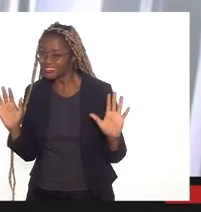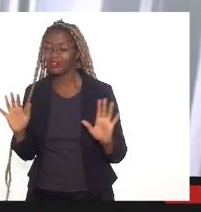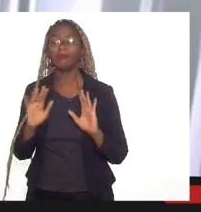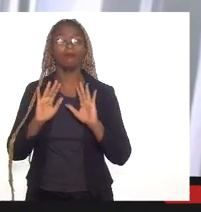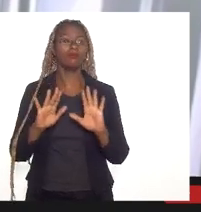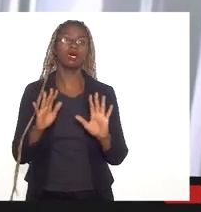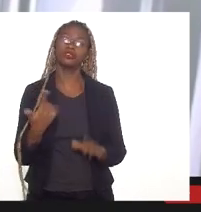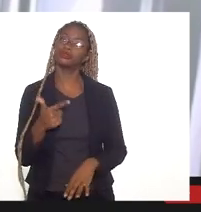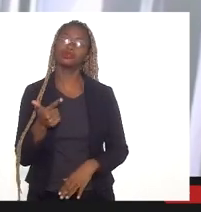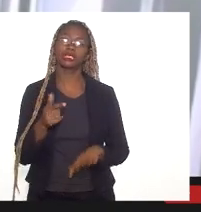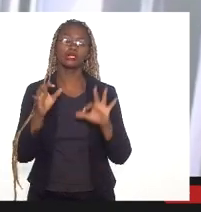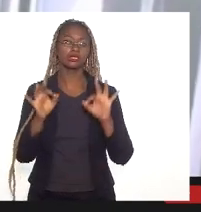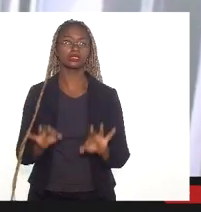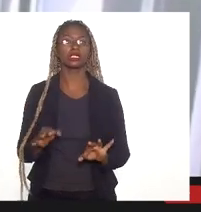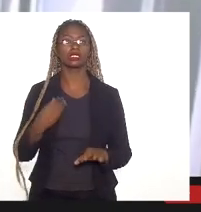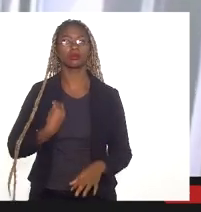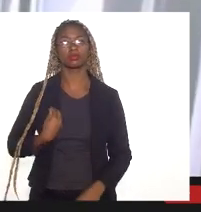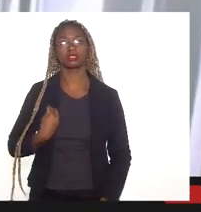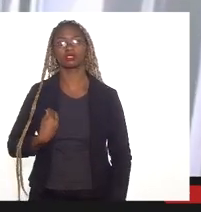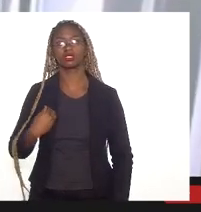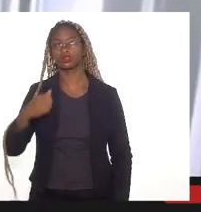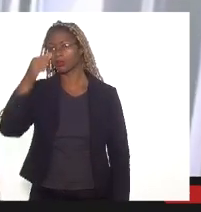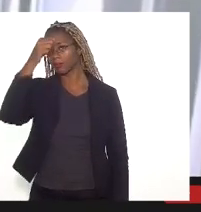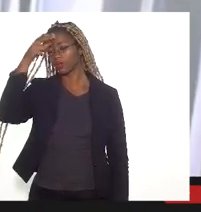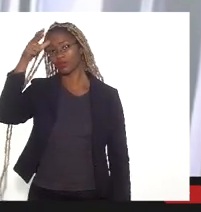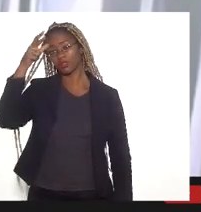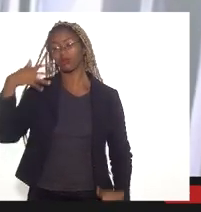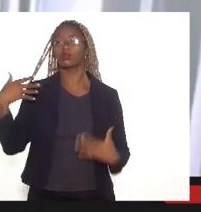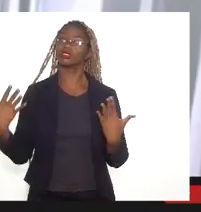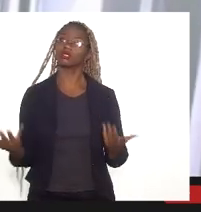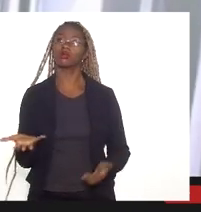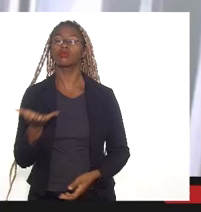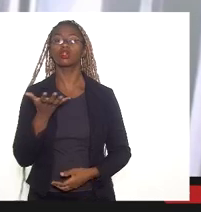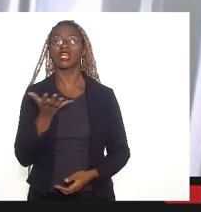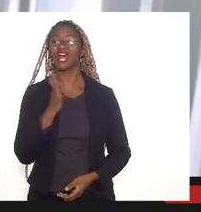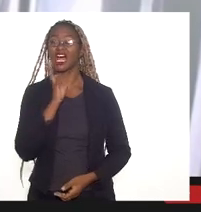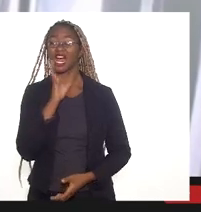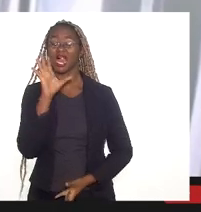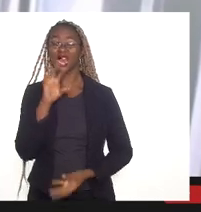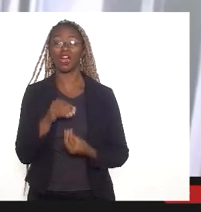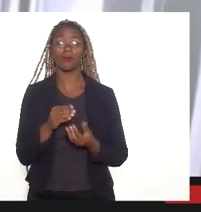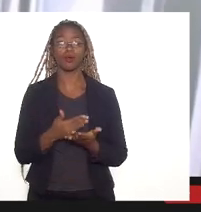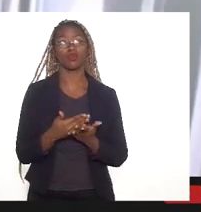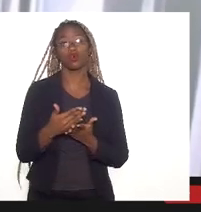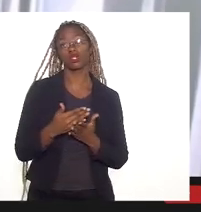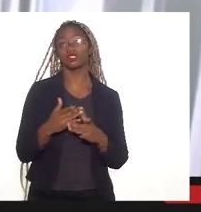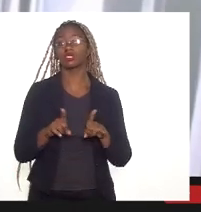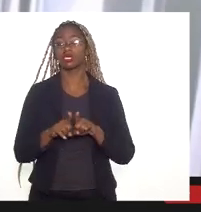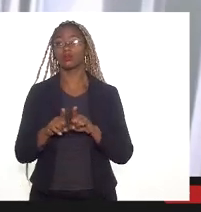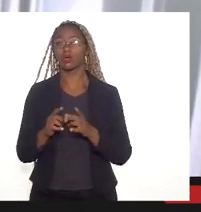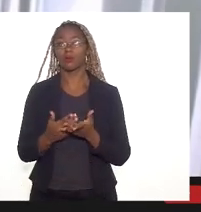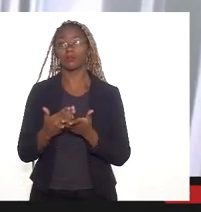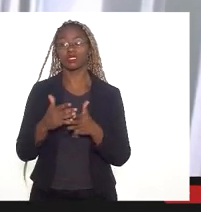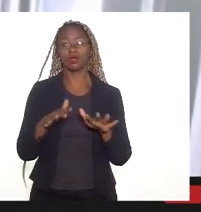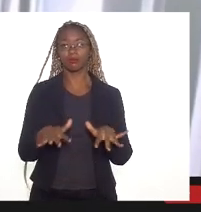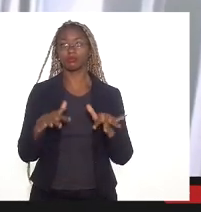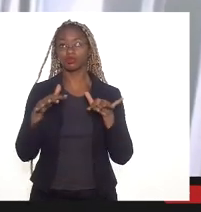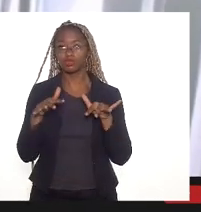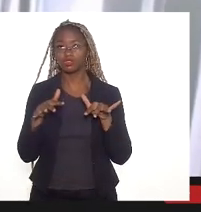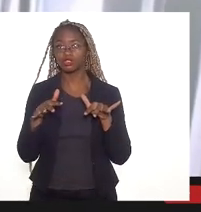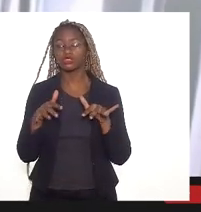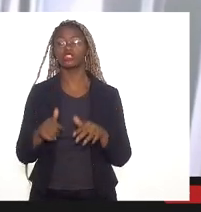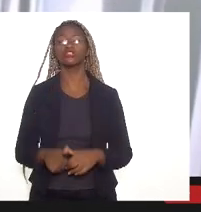por enquanto, a confirmação da Prefeitura. Então, queria fazer essa breve introdução e iniciar a nossa audiência com a